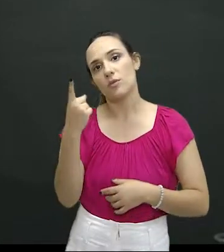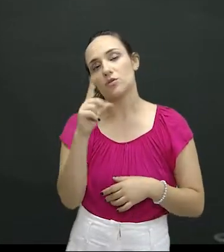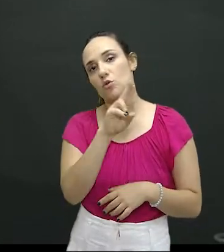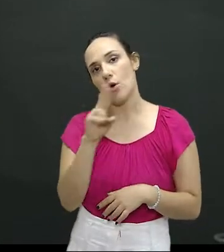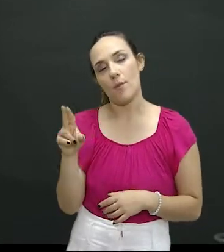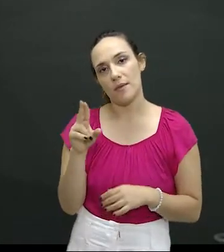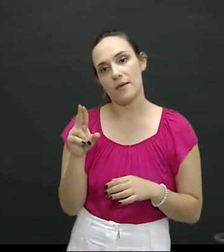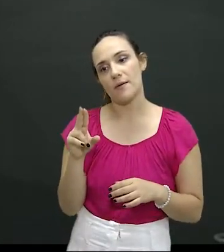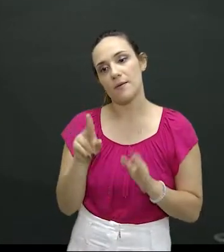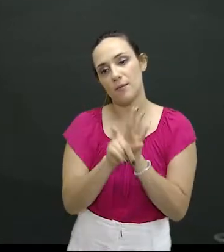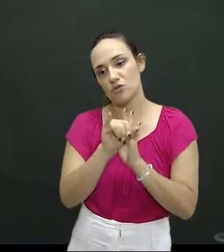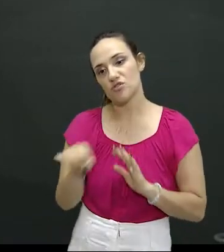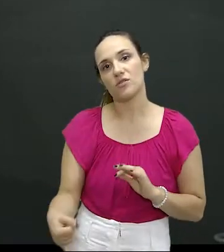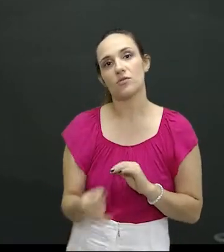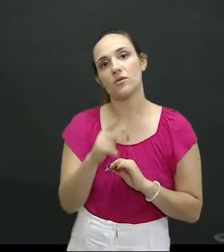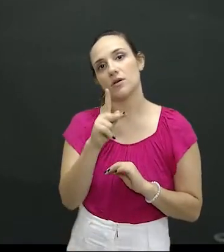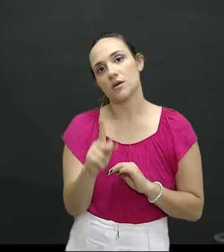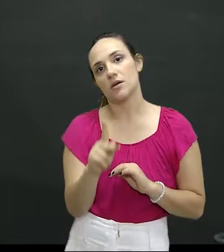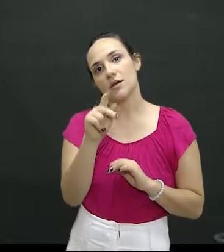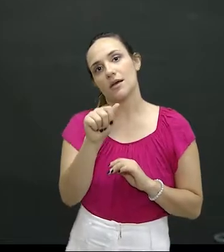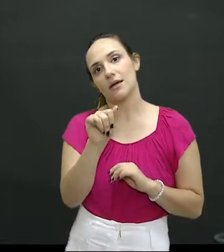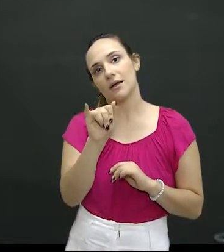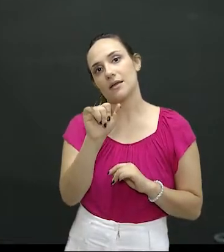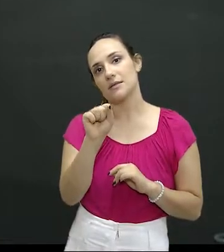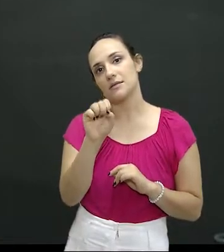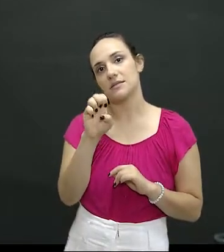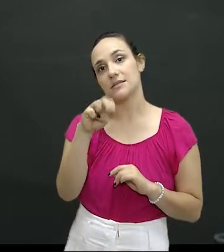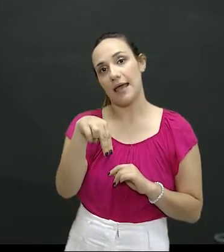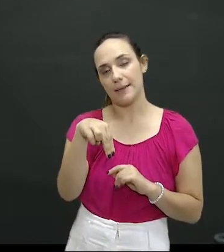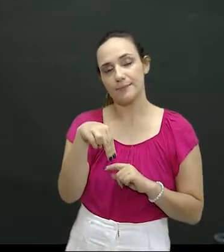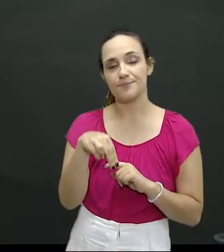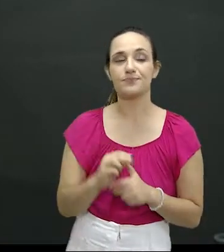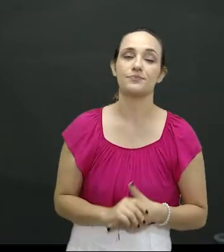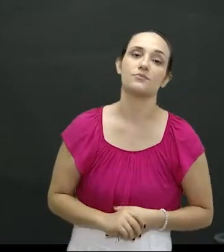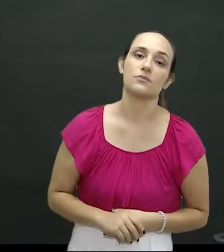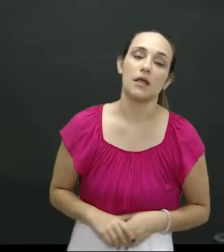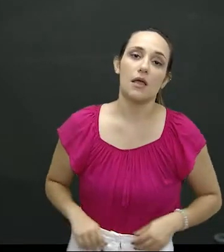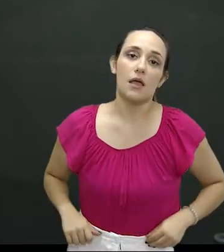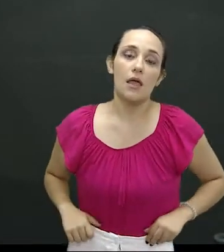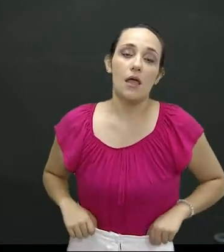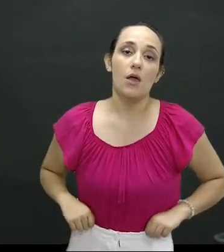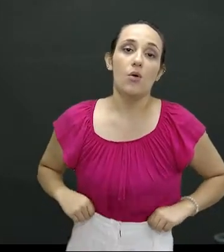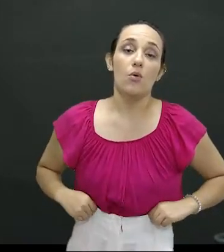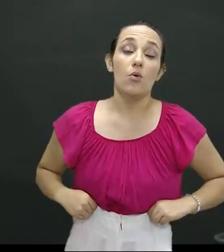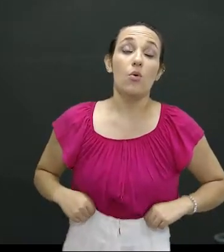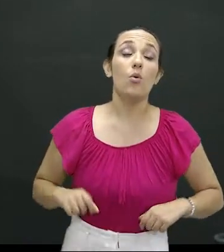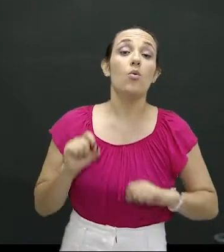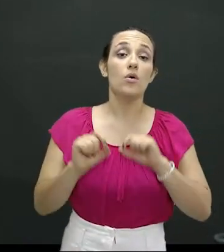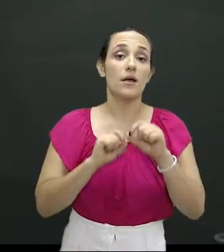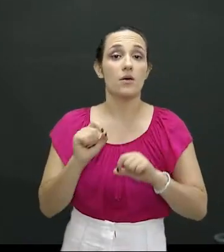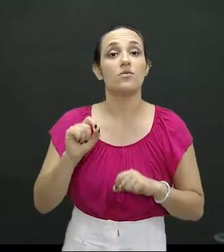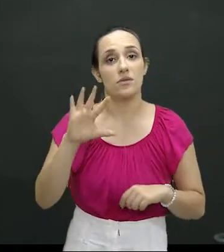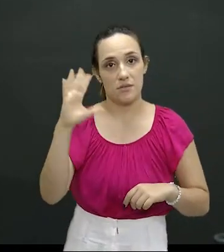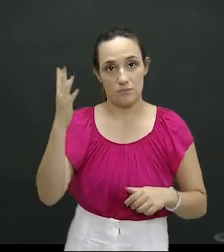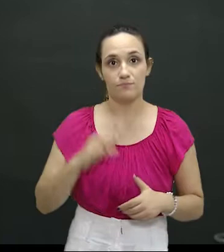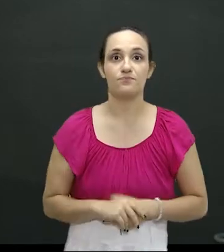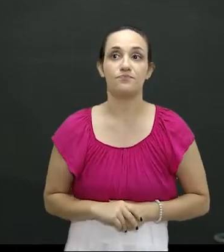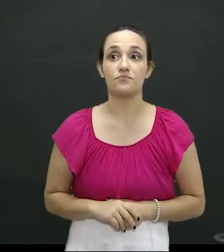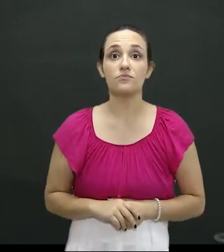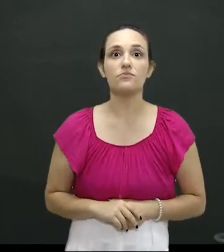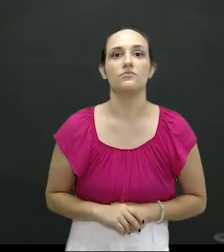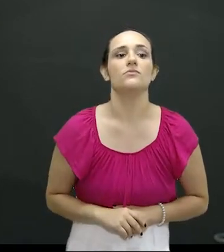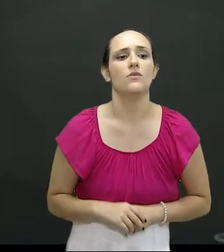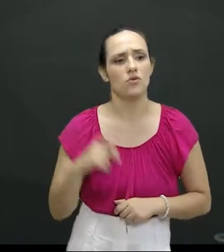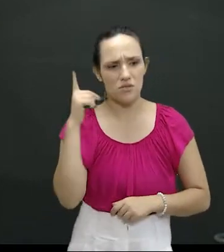Kaizen, o Kaizen, foram presas aí, ela decorreu de uma apreensão, que nós realizamos em Dourados,